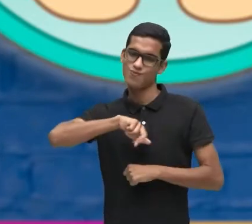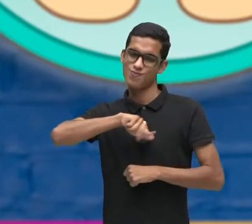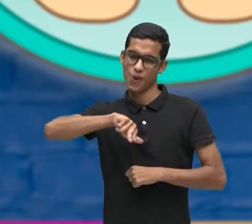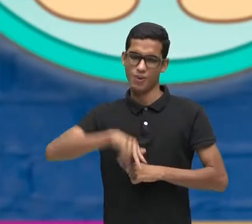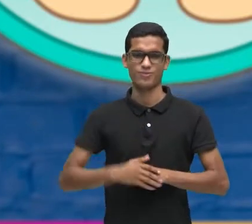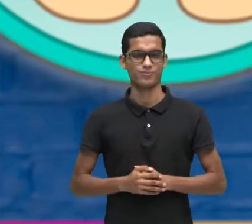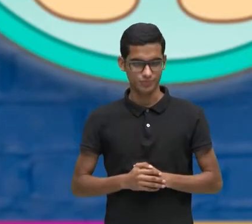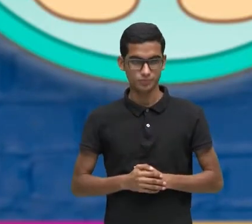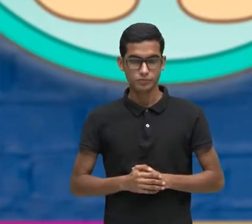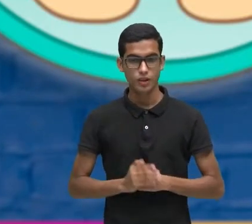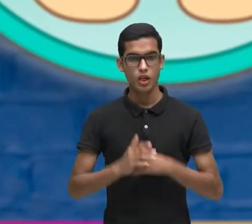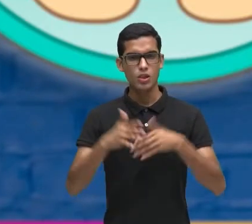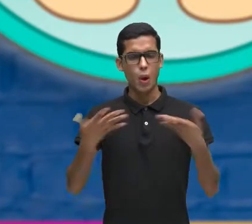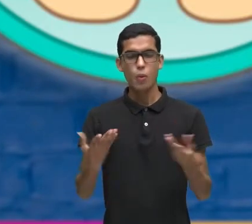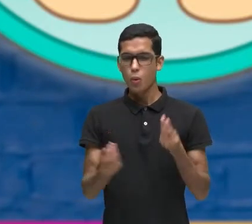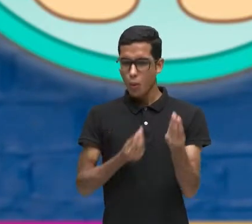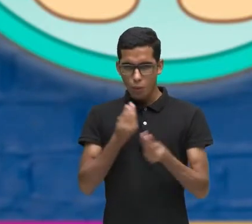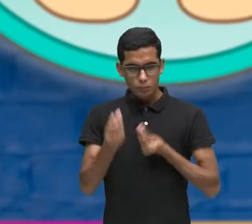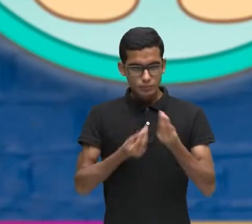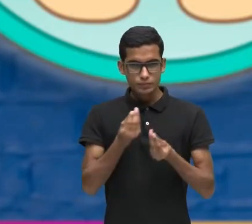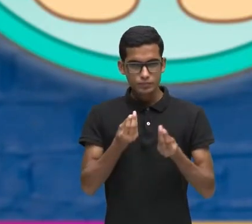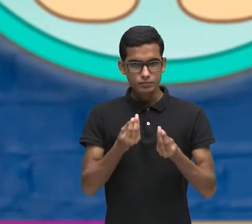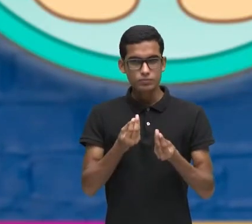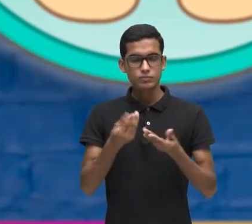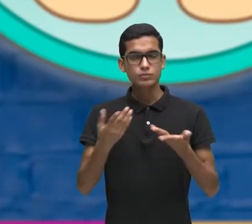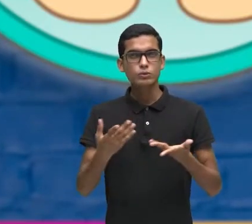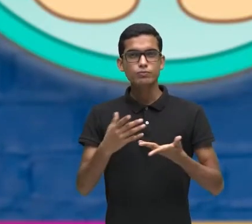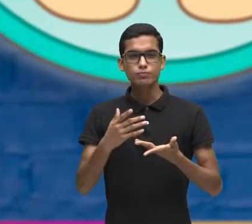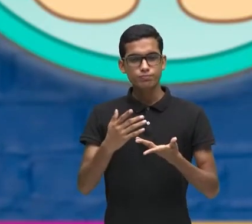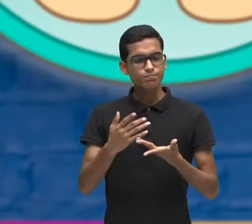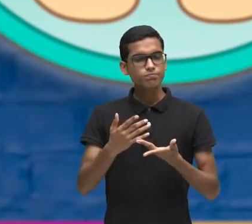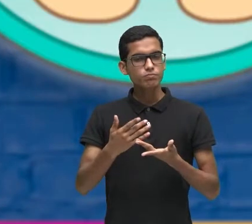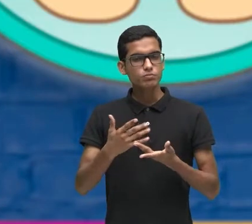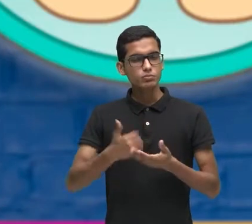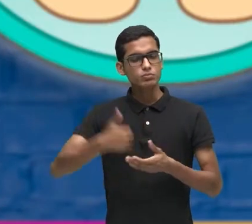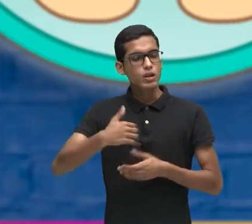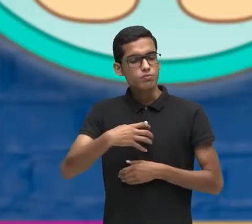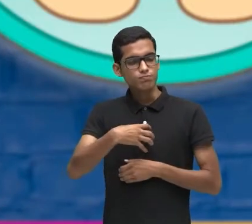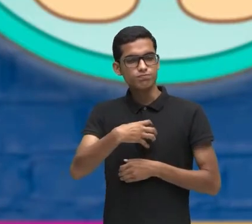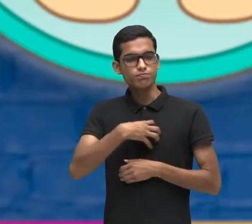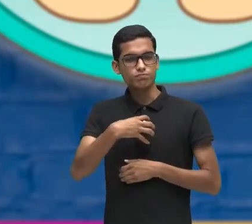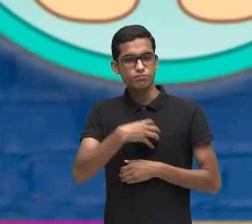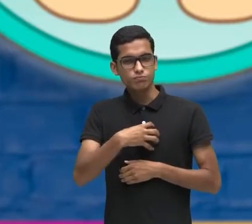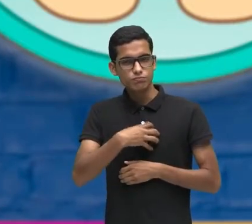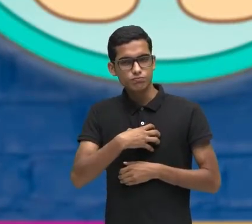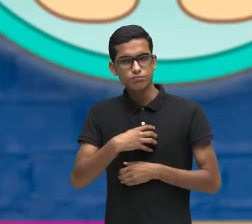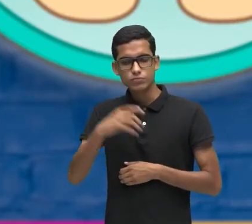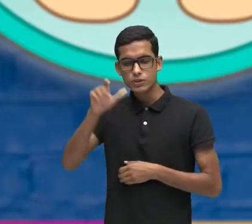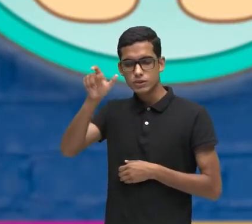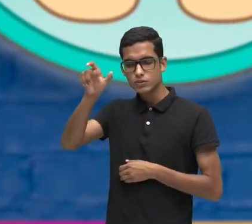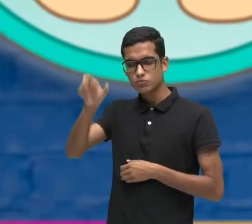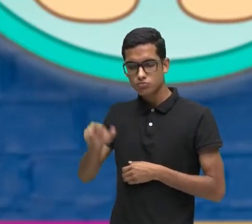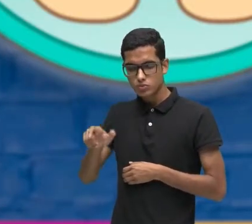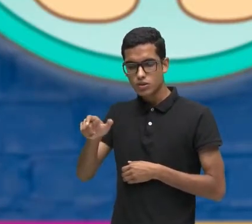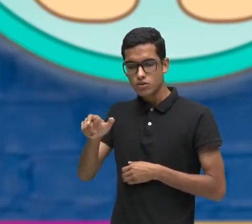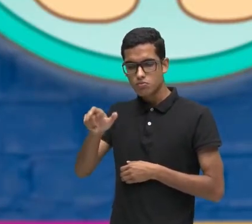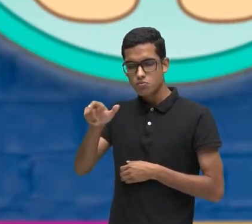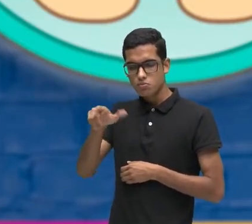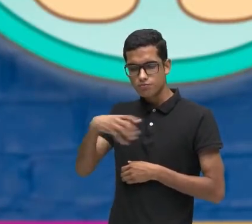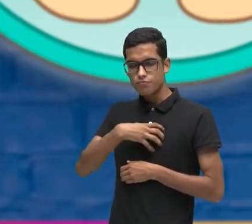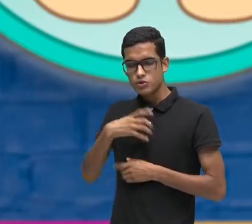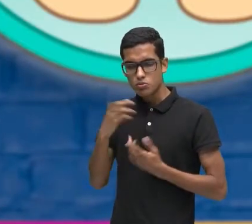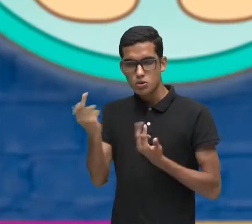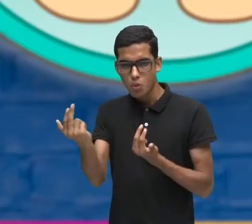Como que eu faço isso? Me sentir No lugar do outro Não quer dizer Que eu Você é o outro